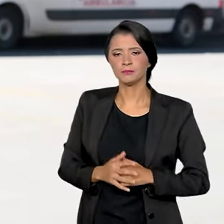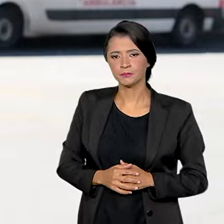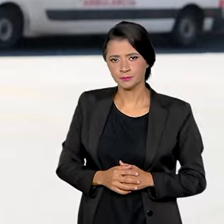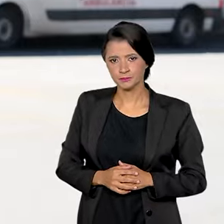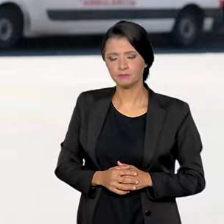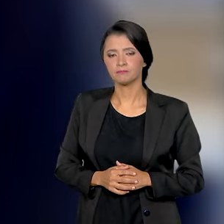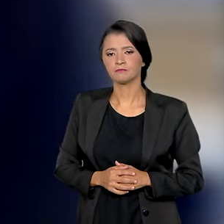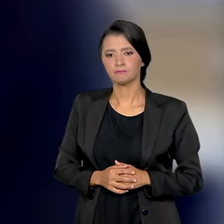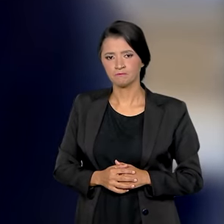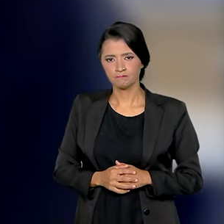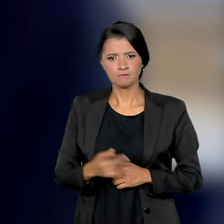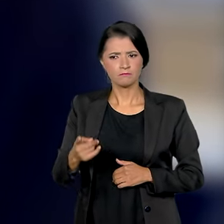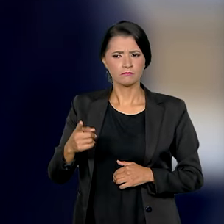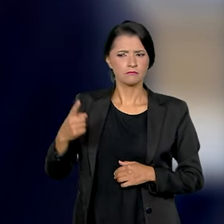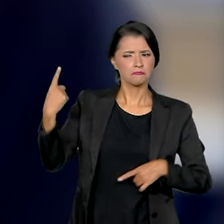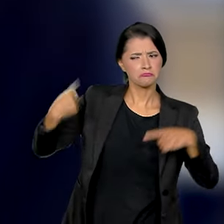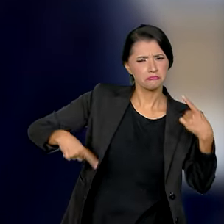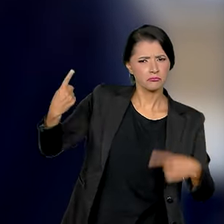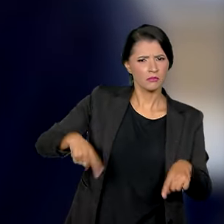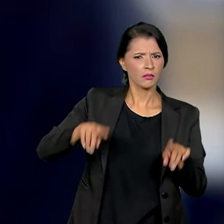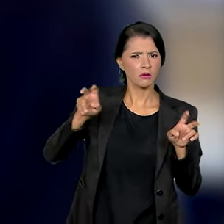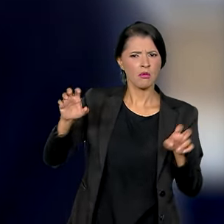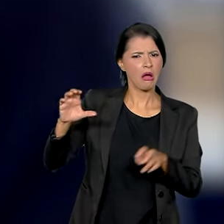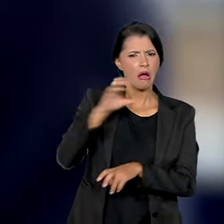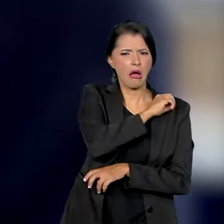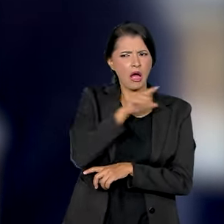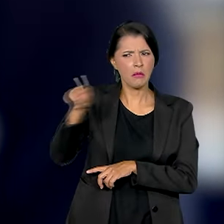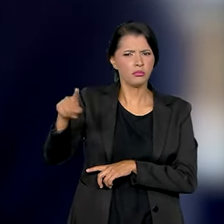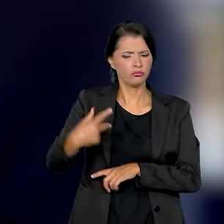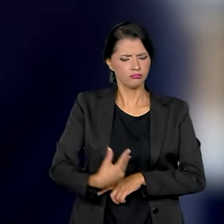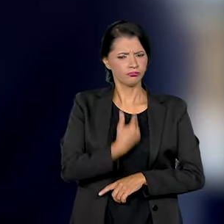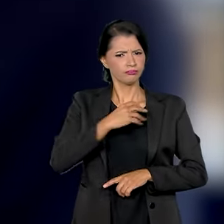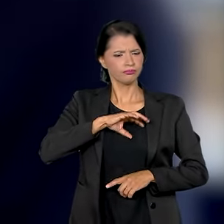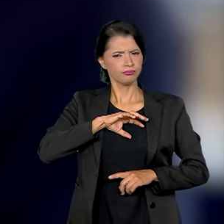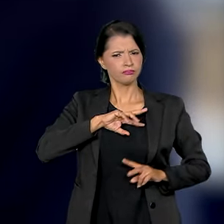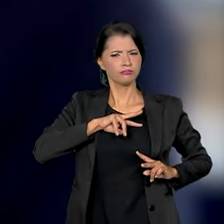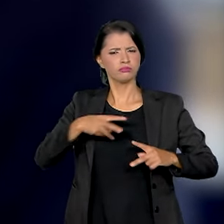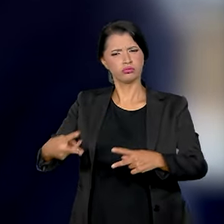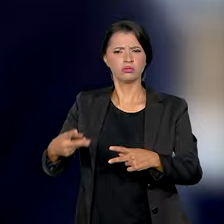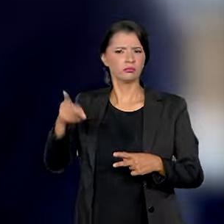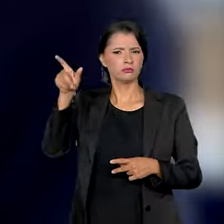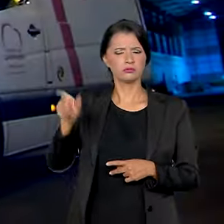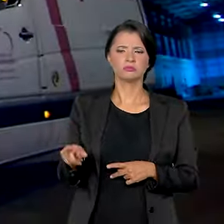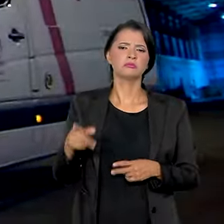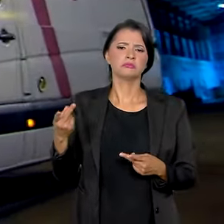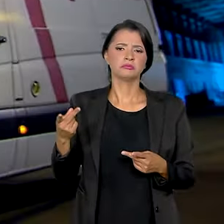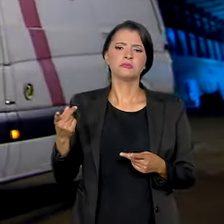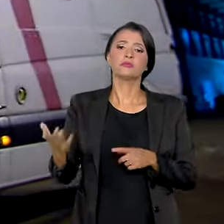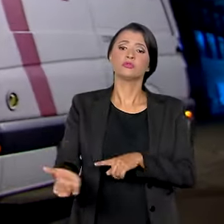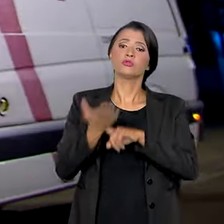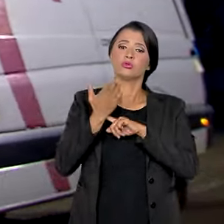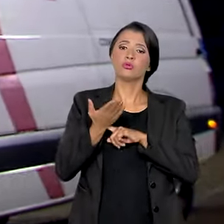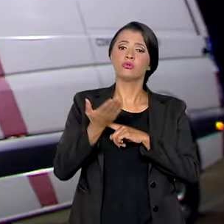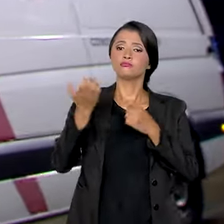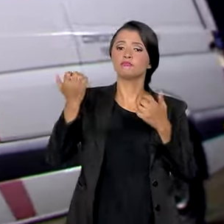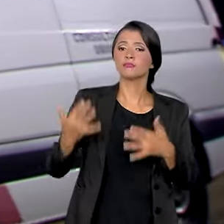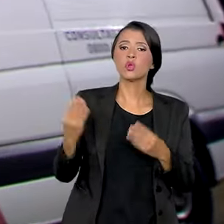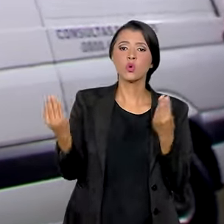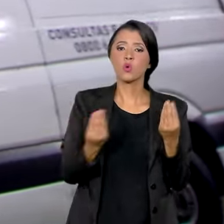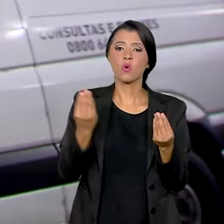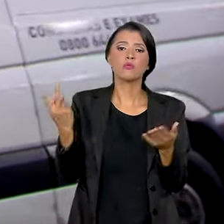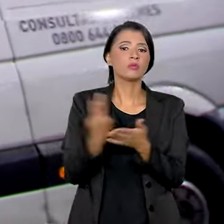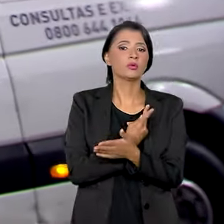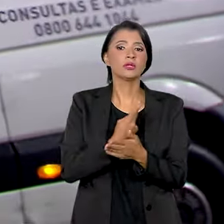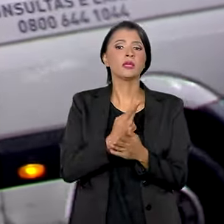fila nacional. A polêmica em torno da rapidez do transplante de Faustão ajudou a esclarecer